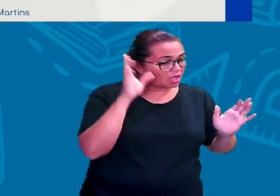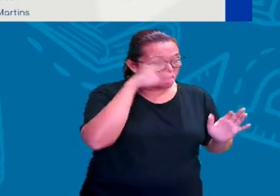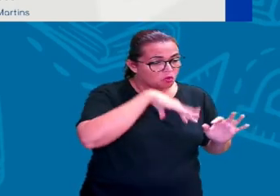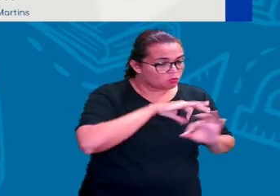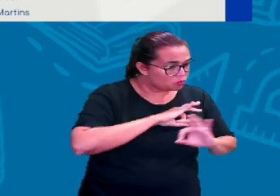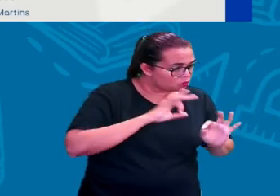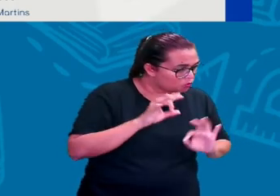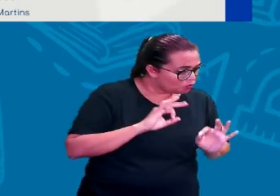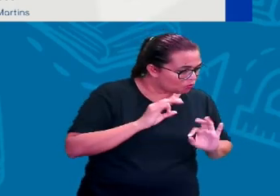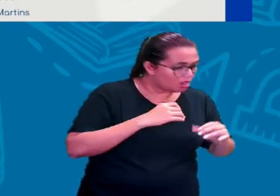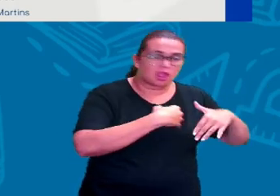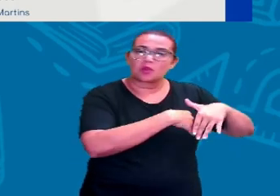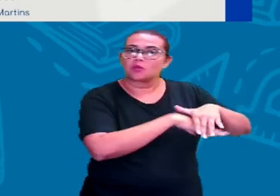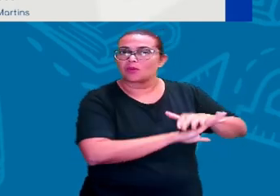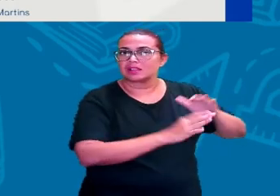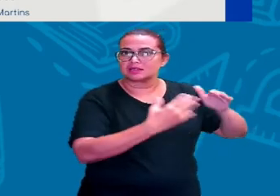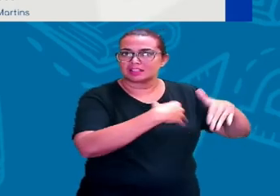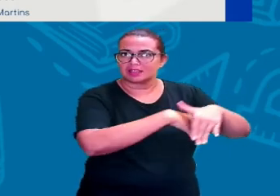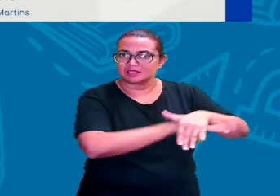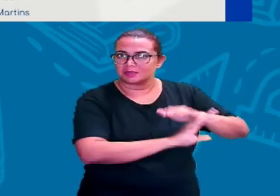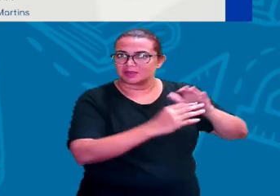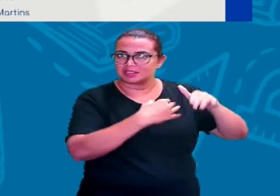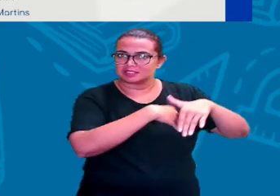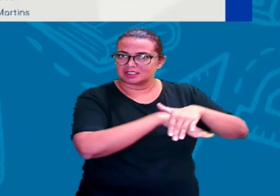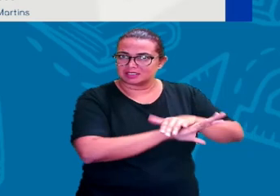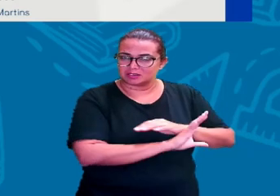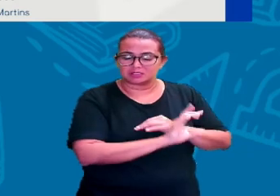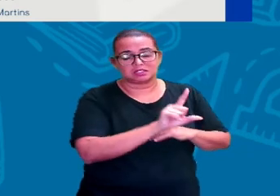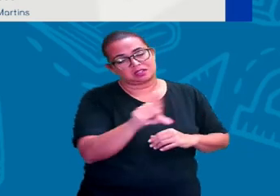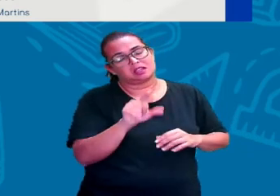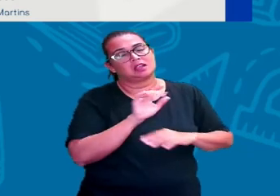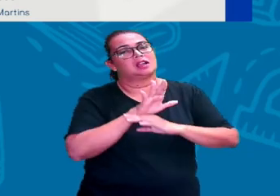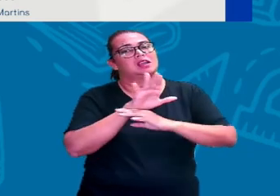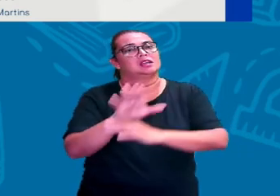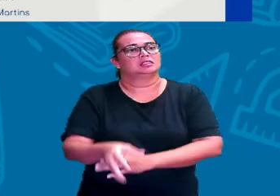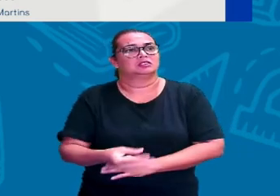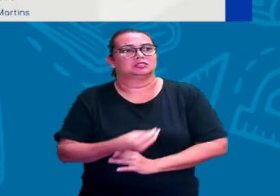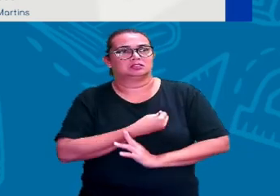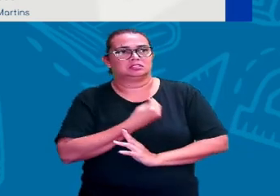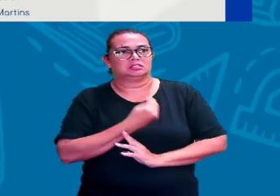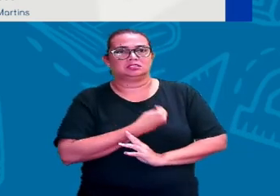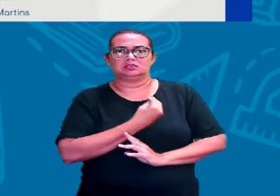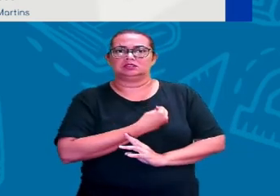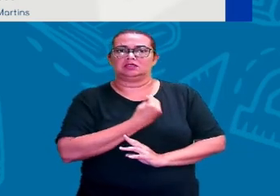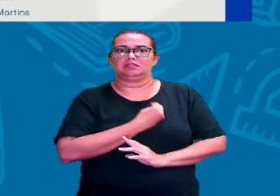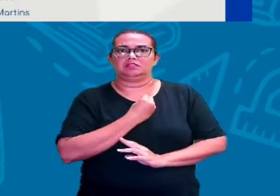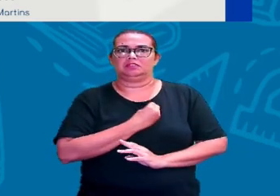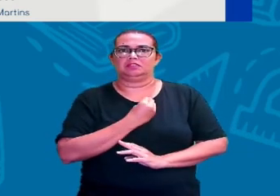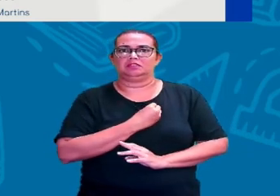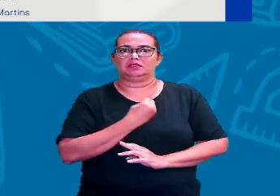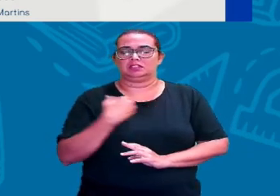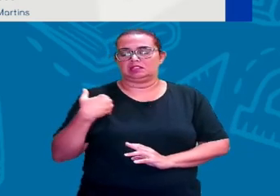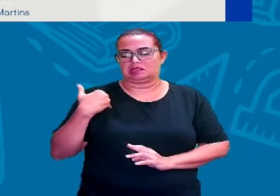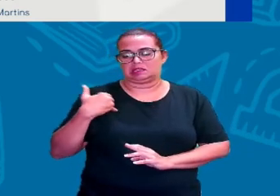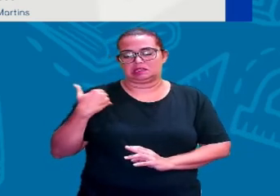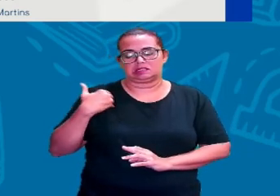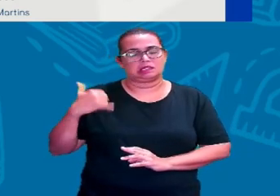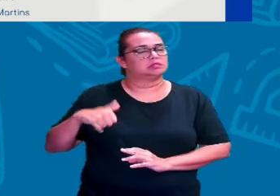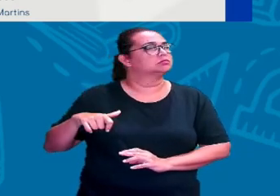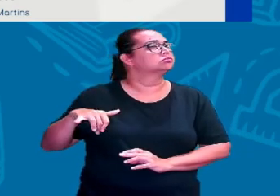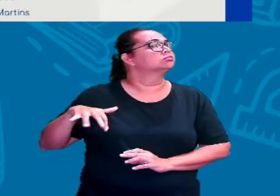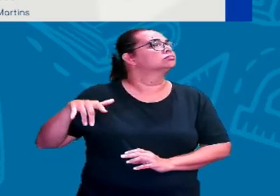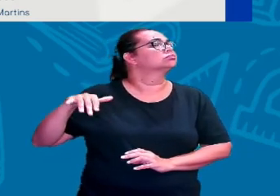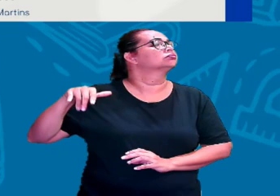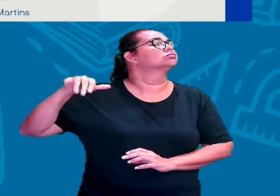E aí isso permitiu para que as pessoas sobrevivessem muito mais, tá? Em momentos difíceis.